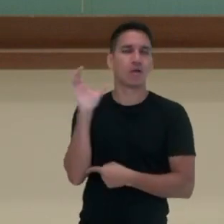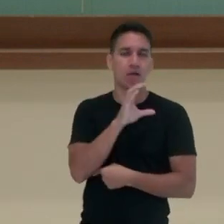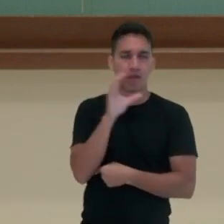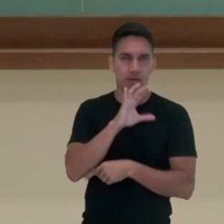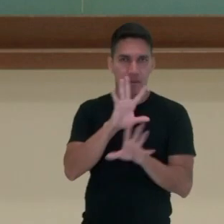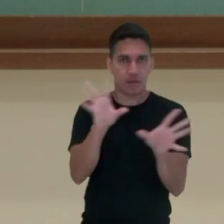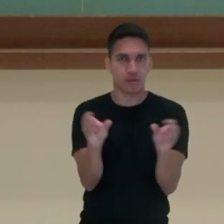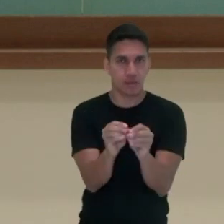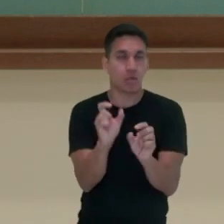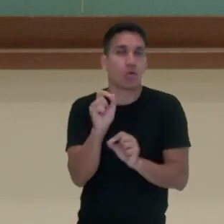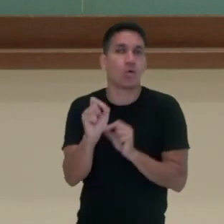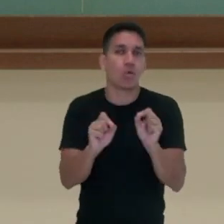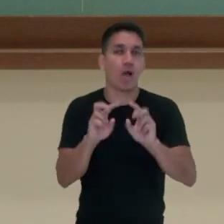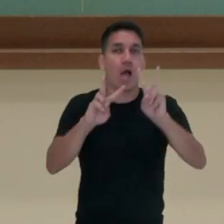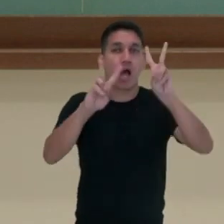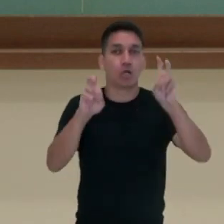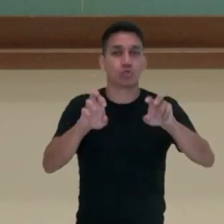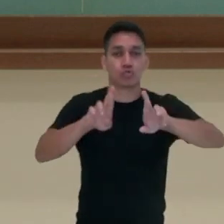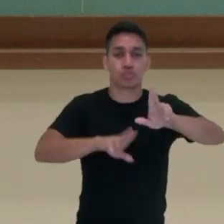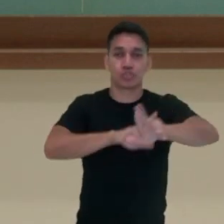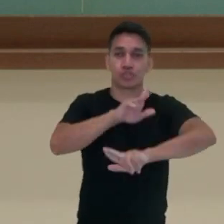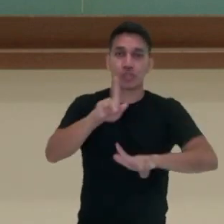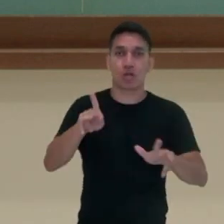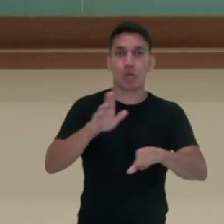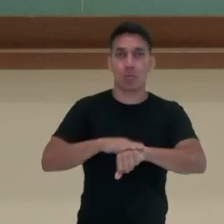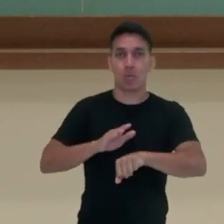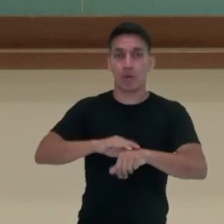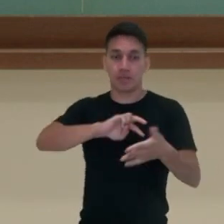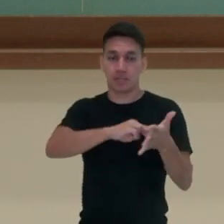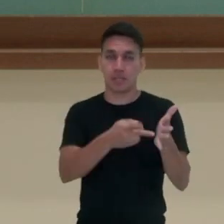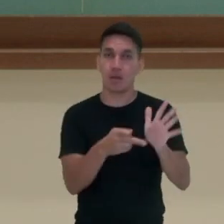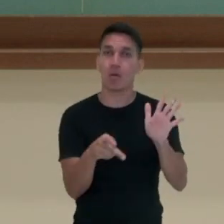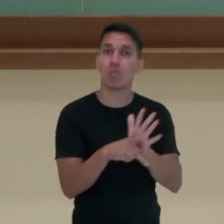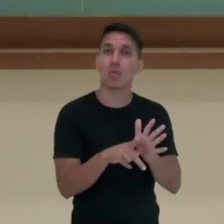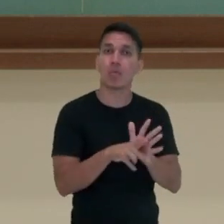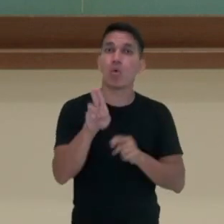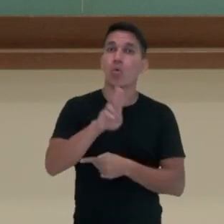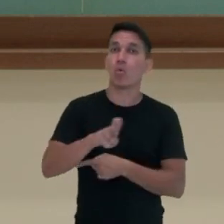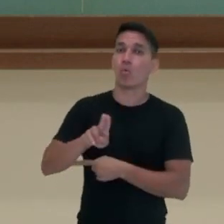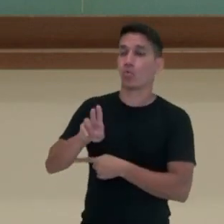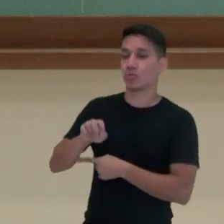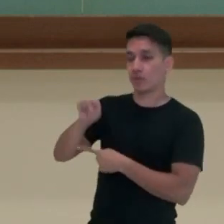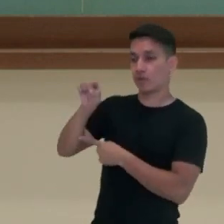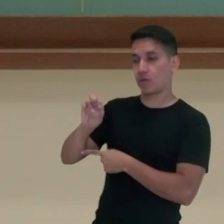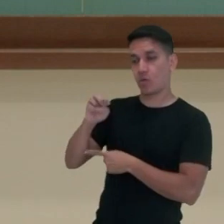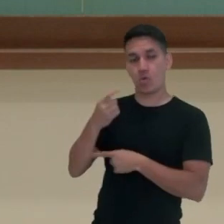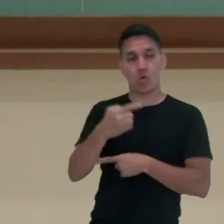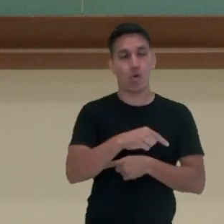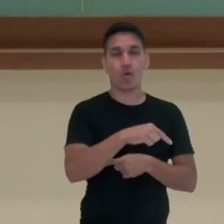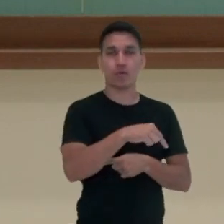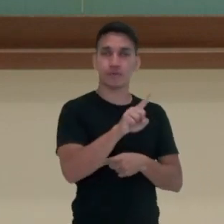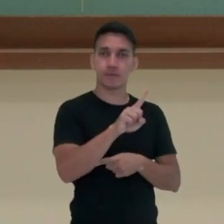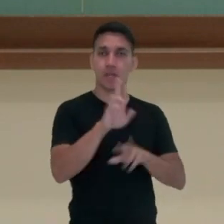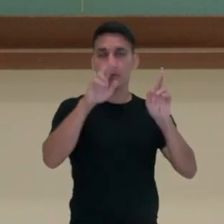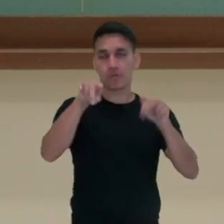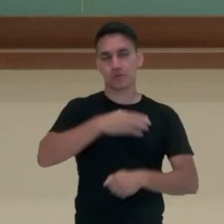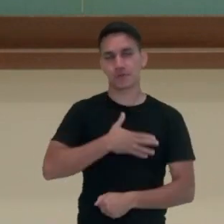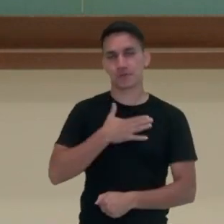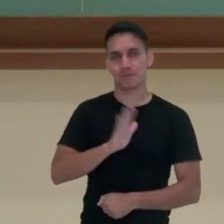forma bem breve, essa questão da diferença de produção de sentido por meio do uso do acento diferencial. Espero que vocês tenham